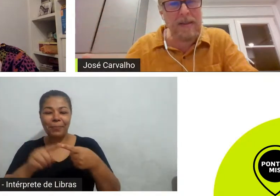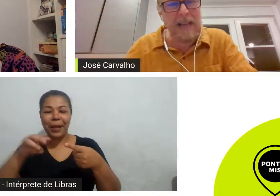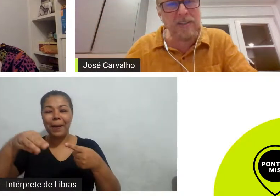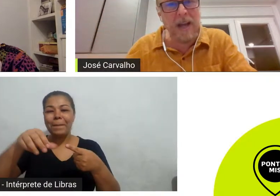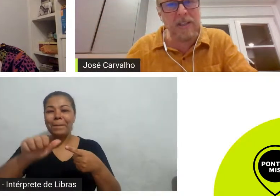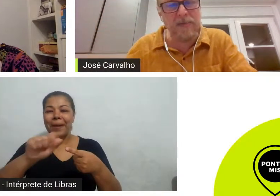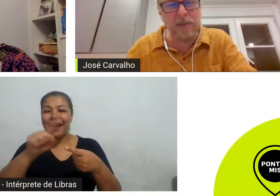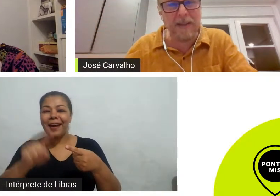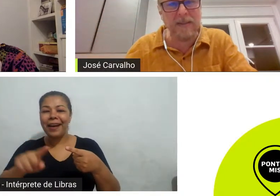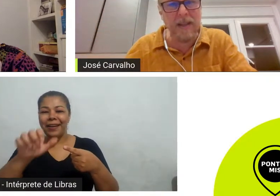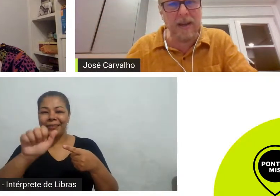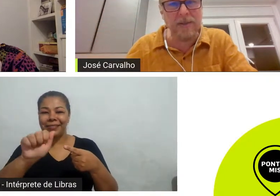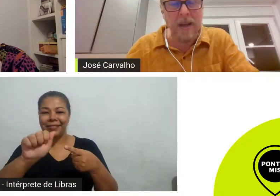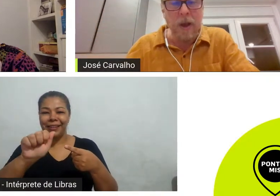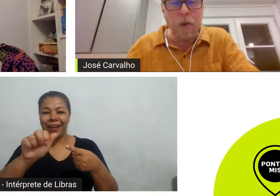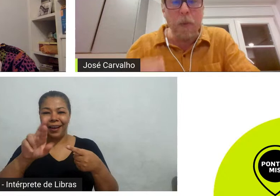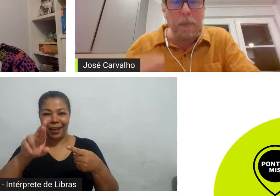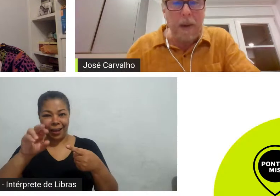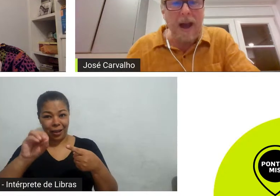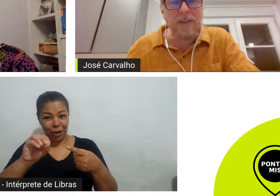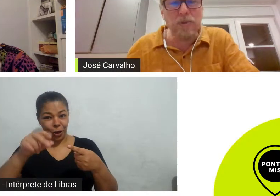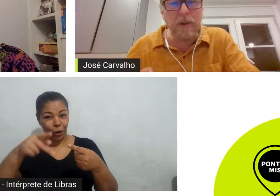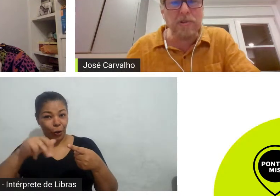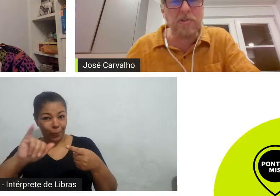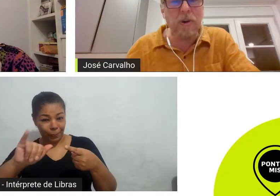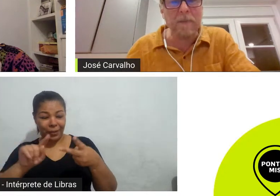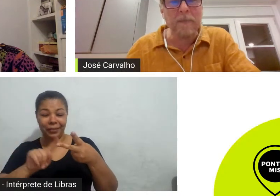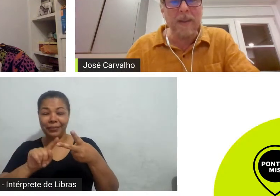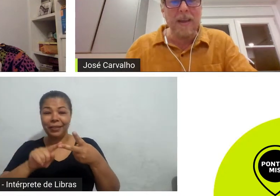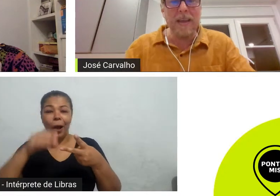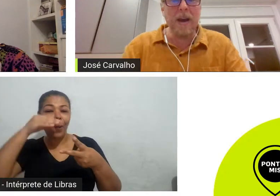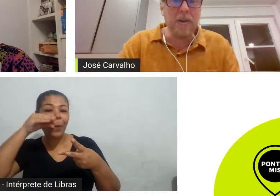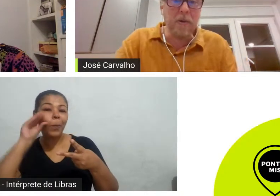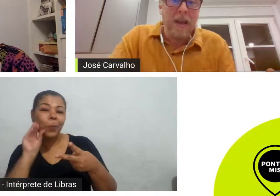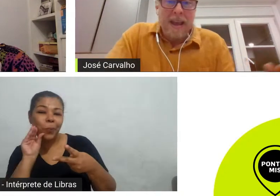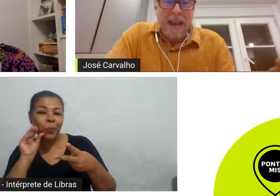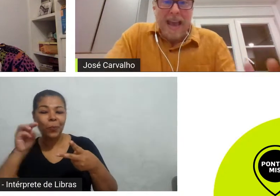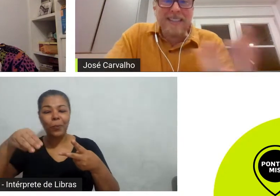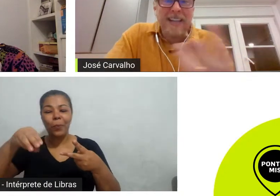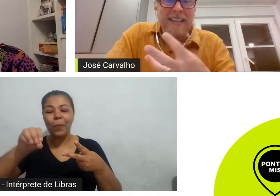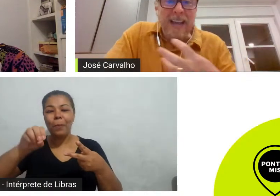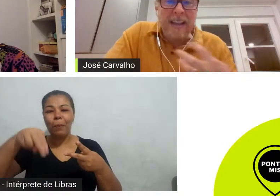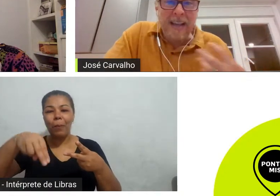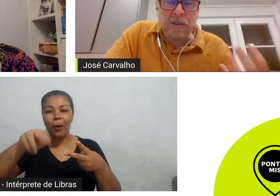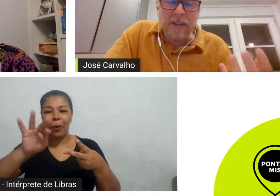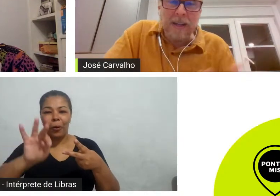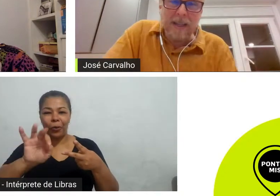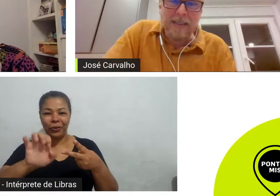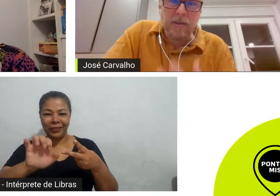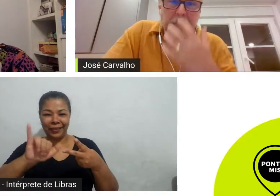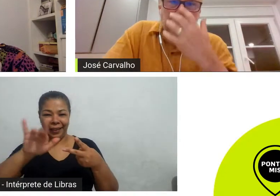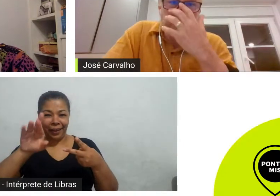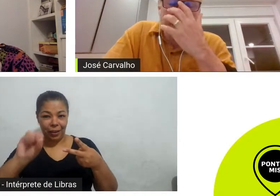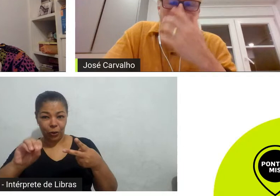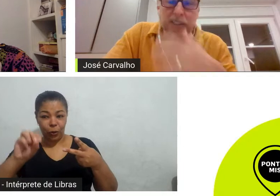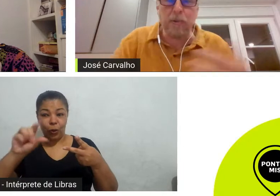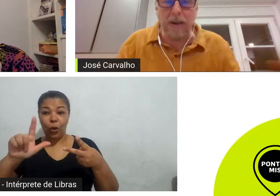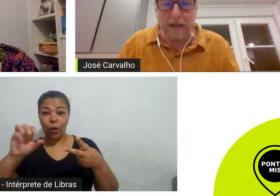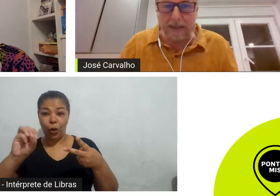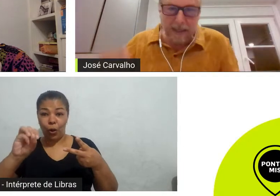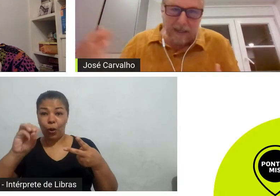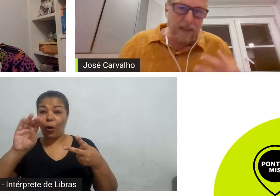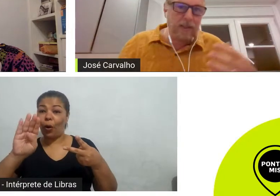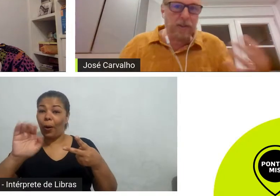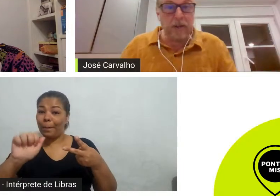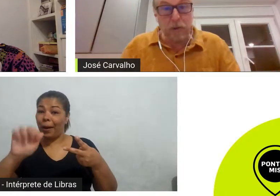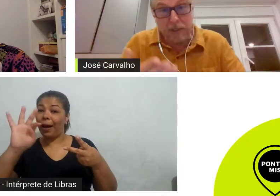nas narrativas brasileiras como parte do que eu sou e aí essa internacionalização da produção se